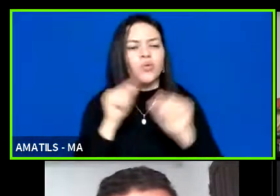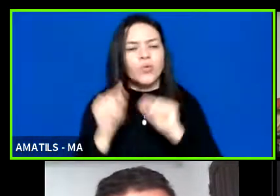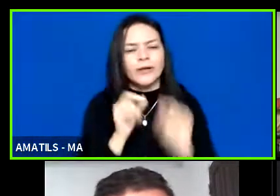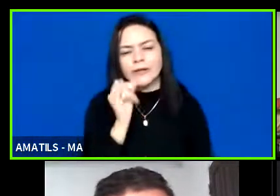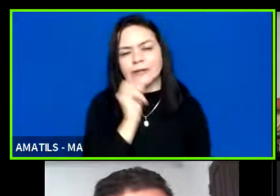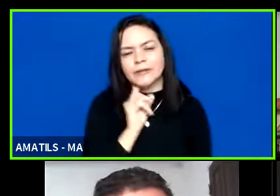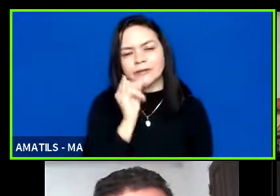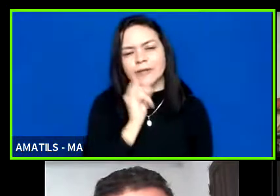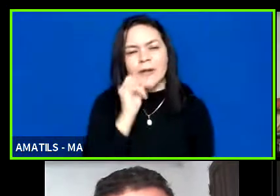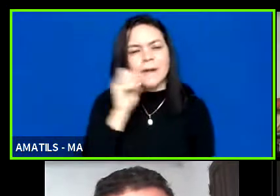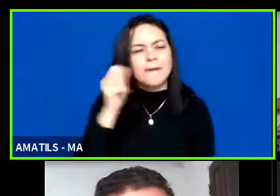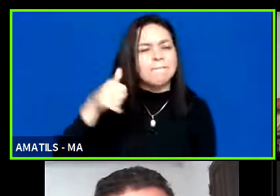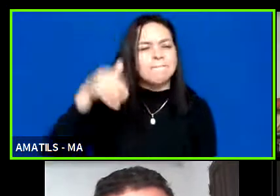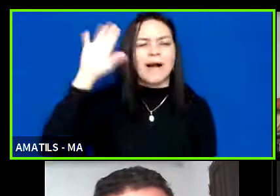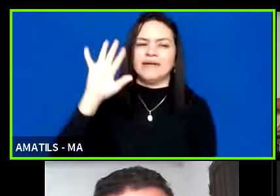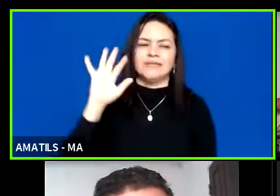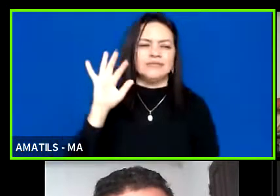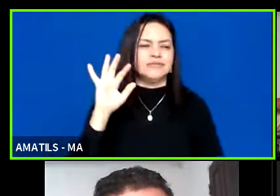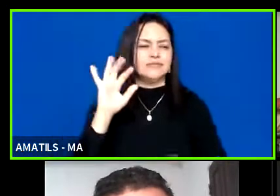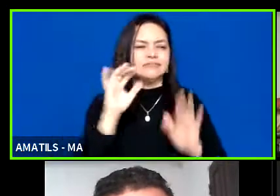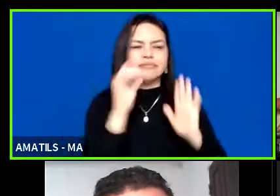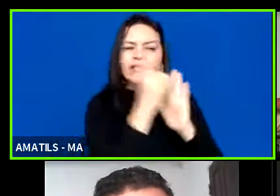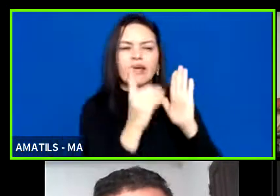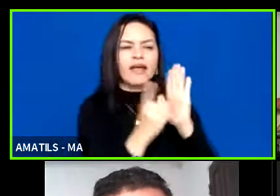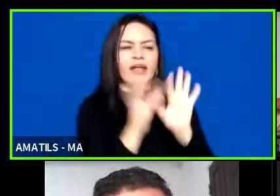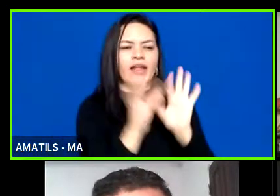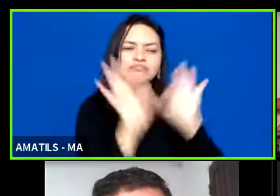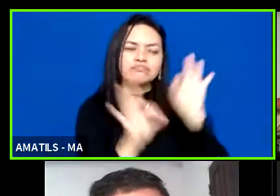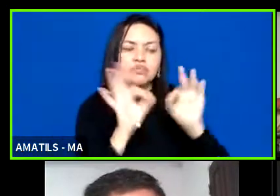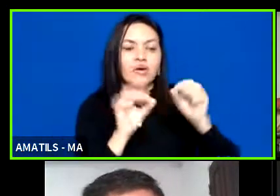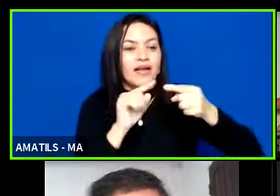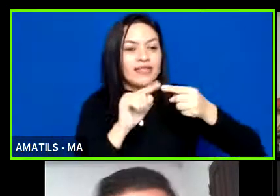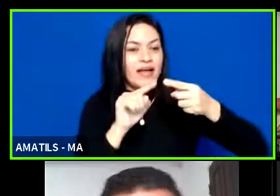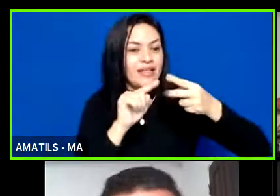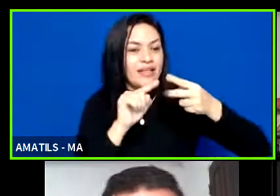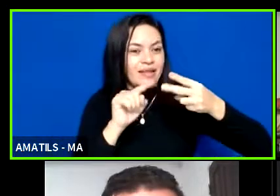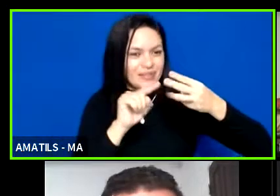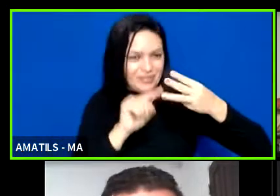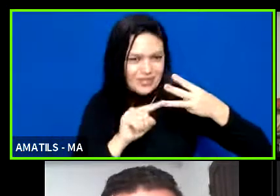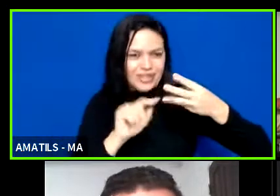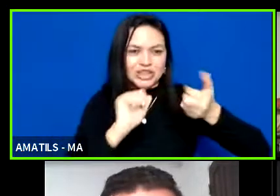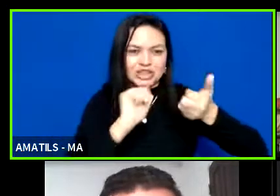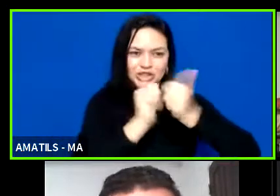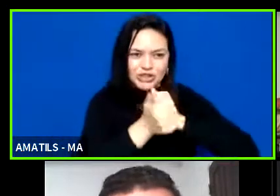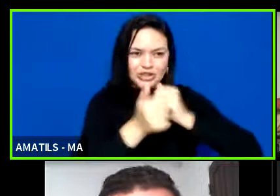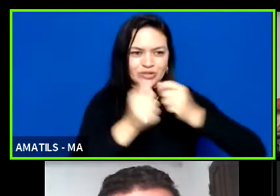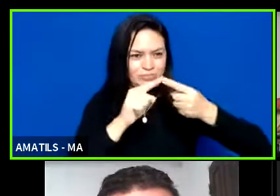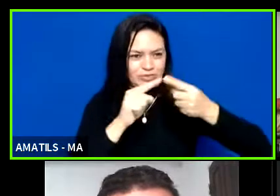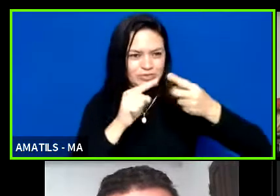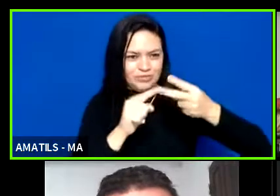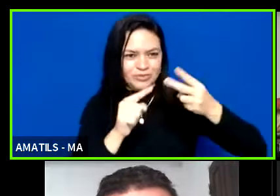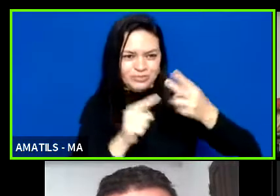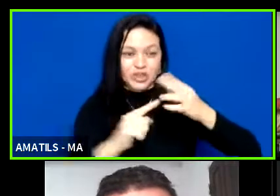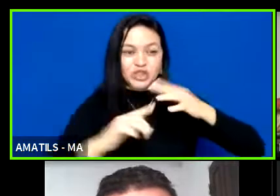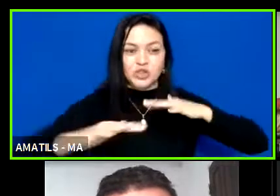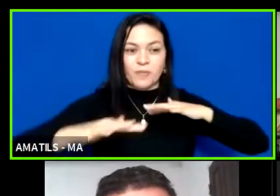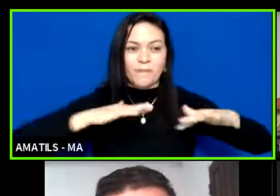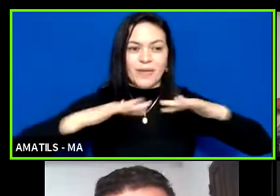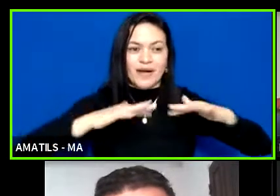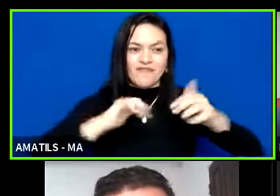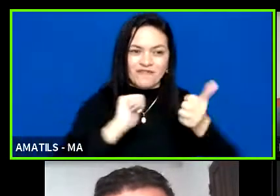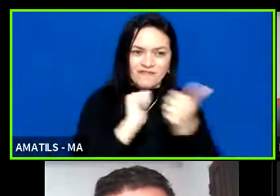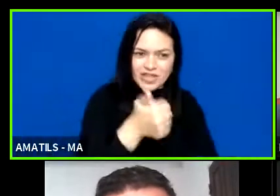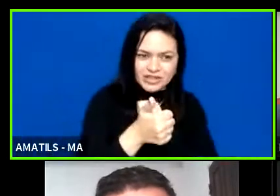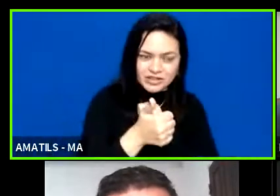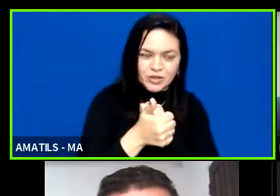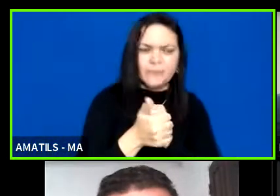Mais, assim, trabalhada minuciosamente essas três descrições, esses três conceitos de manifestação esportiva. Tem uma